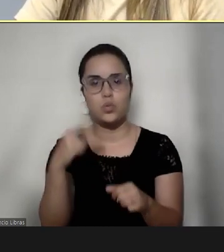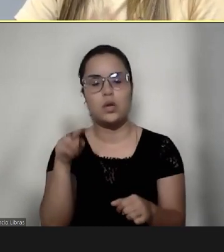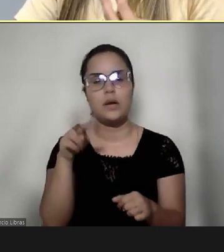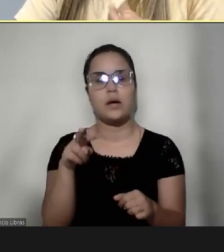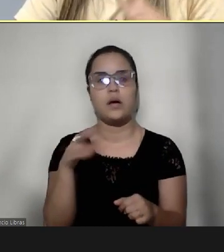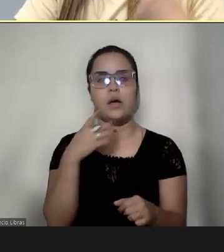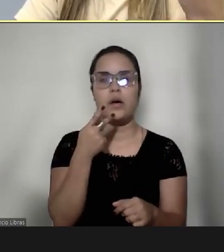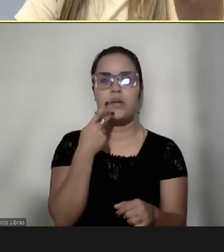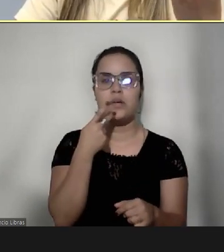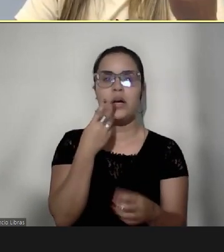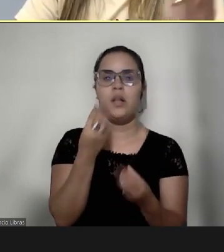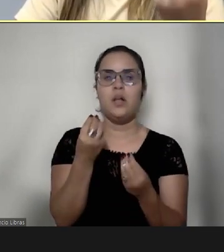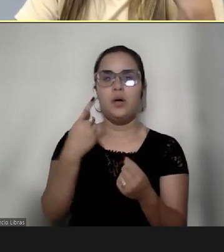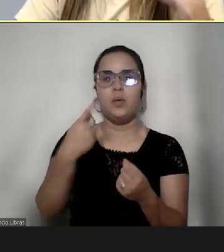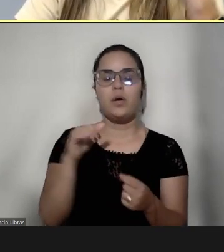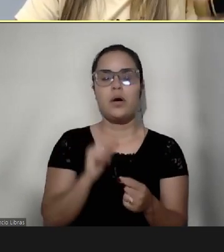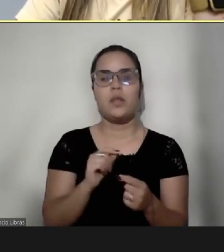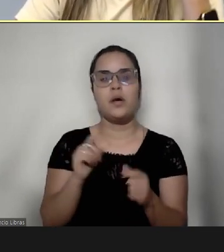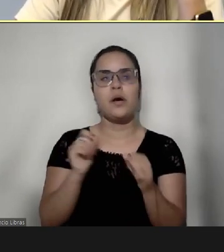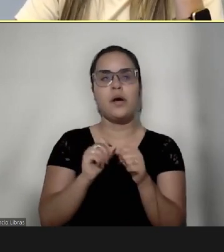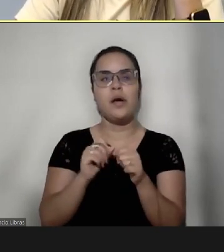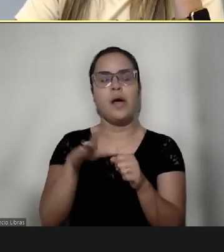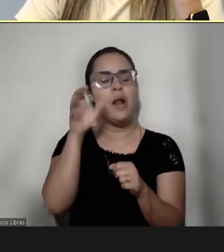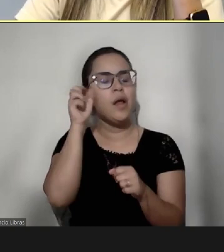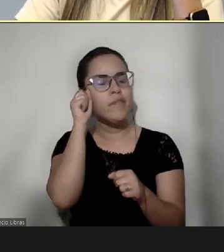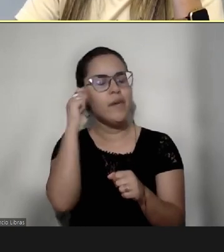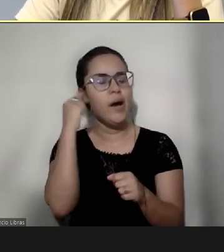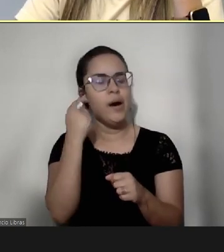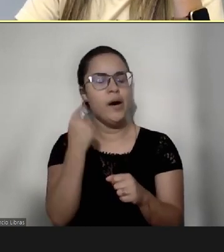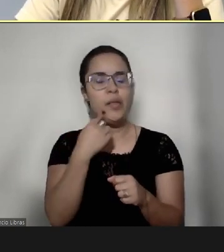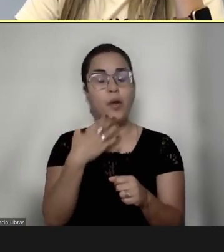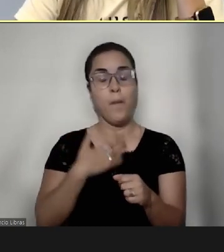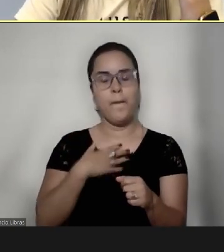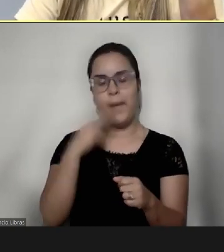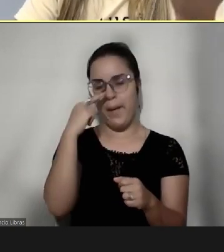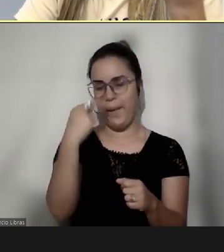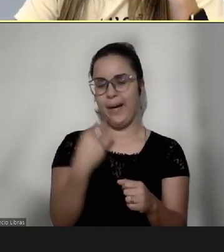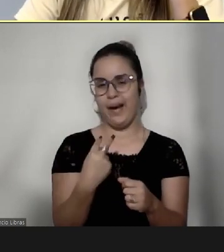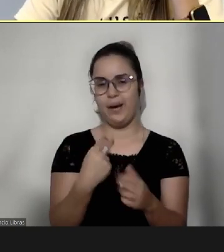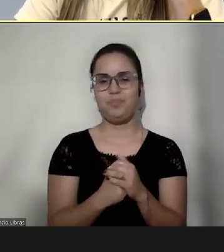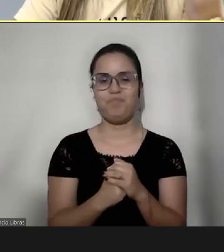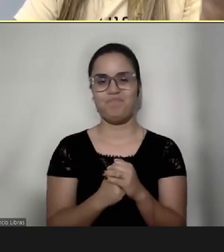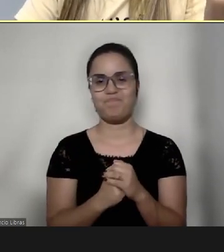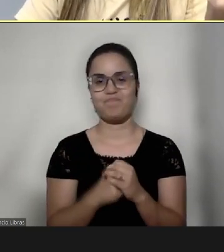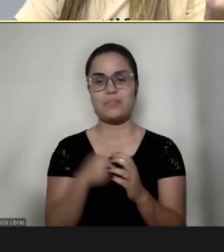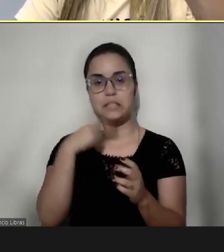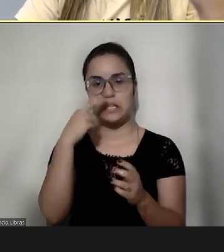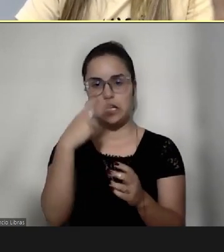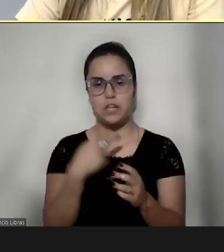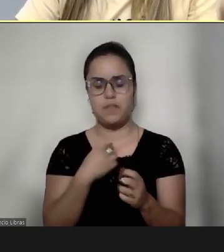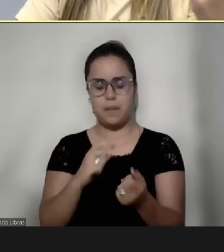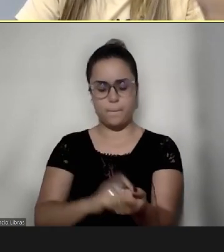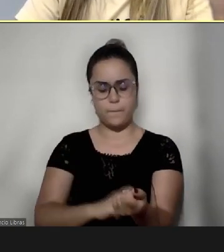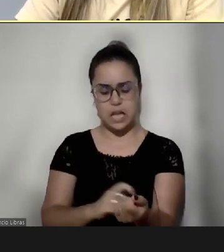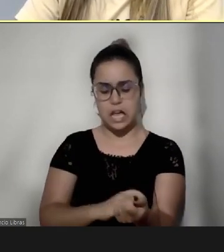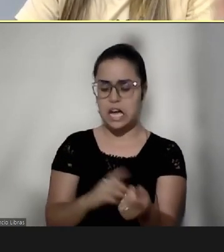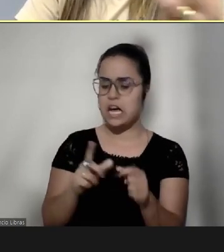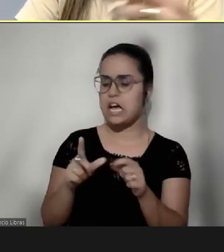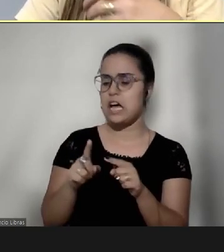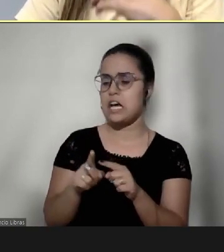muito isso, que o João enxerga a surdez dele através do meu olhar, se ele vê em mim, revolta, raiva,